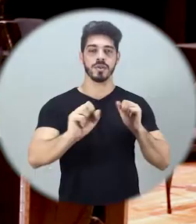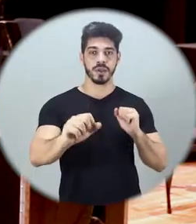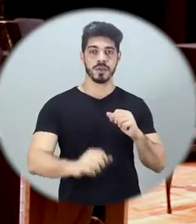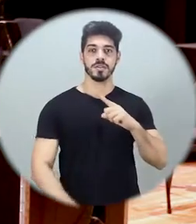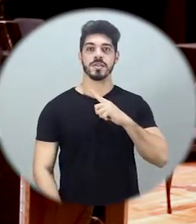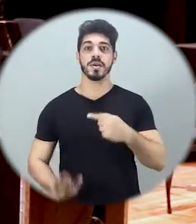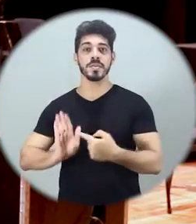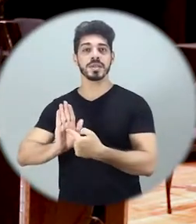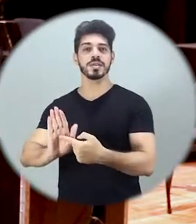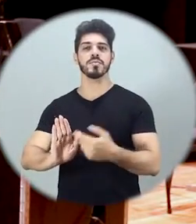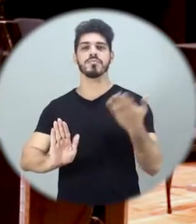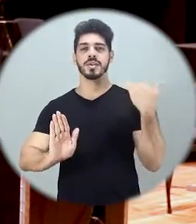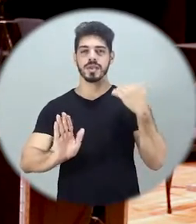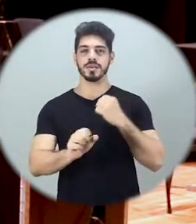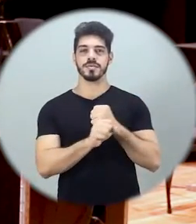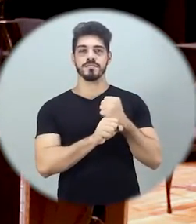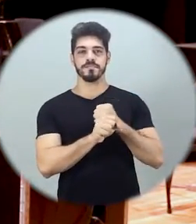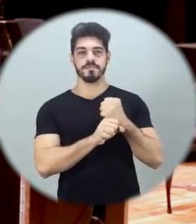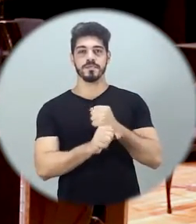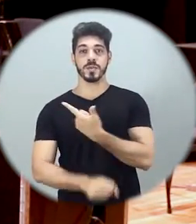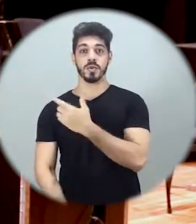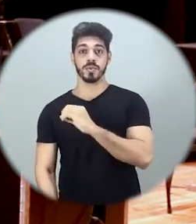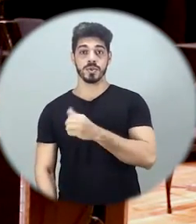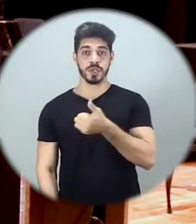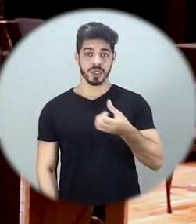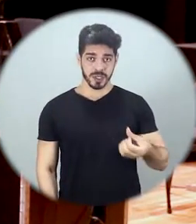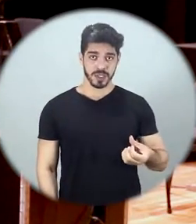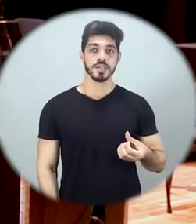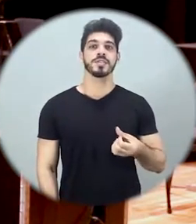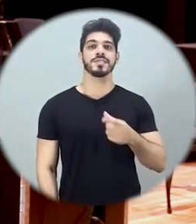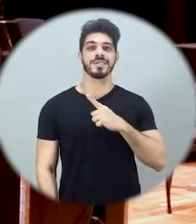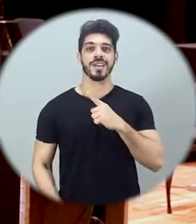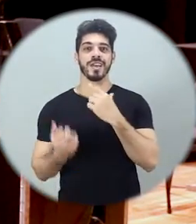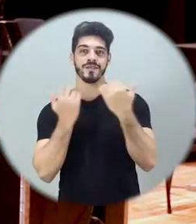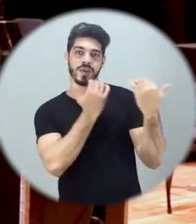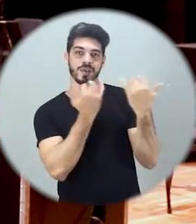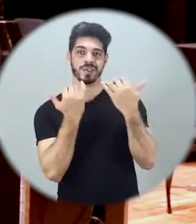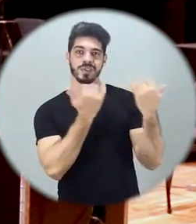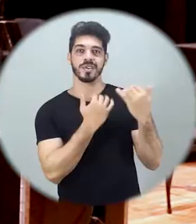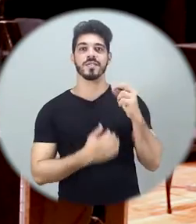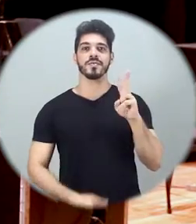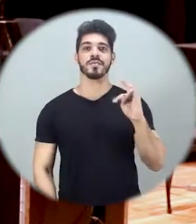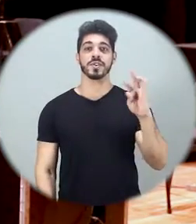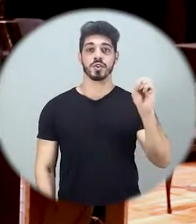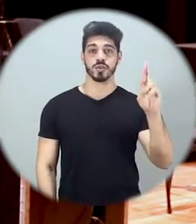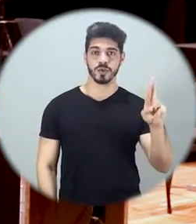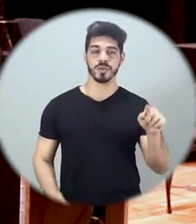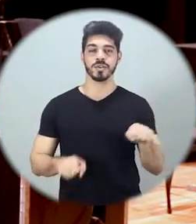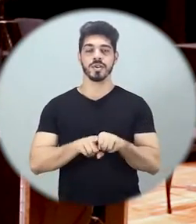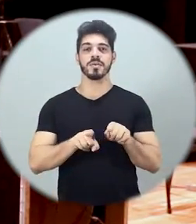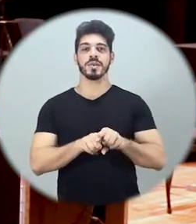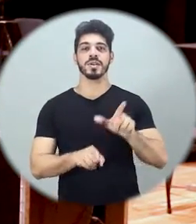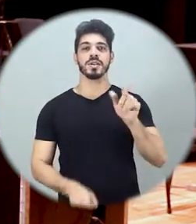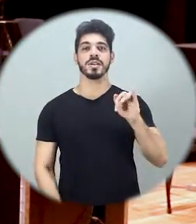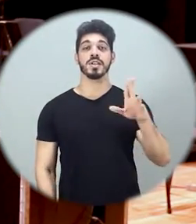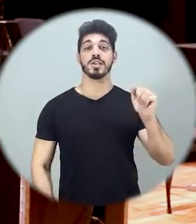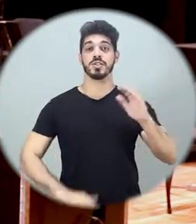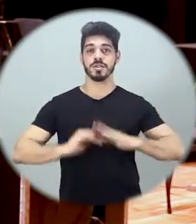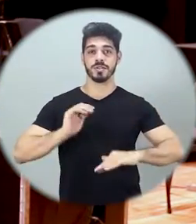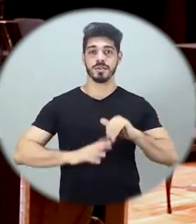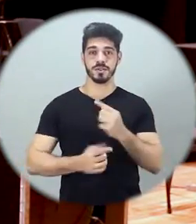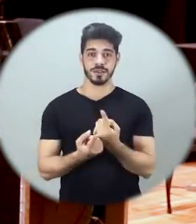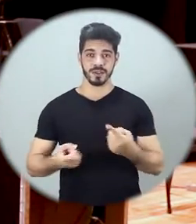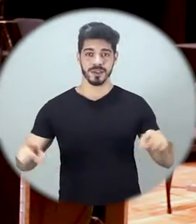FUNESC. Uma apresentação de agosto de 2016, que tem o flautista Vitor Diniz como solista e